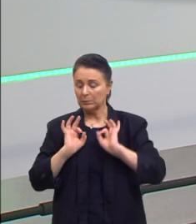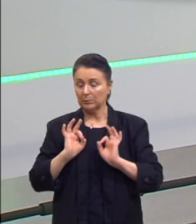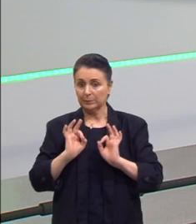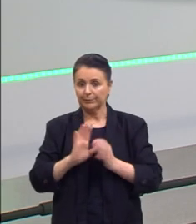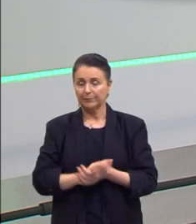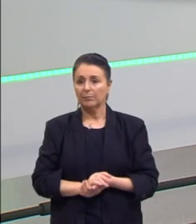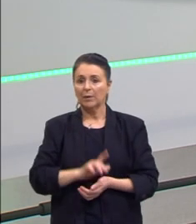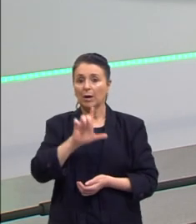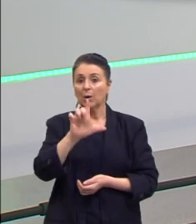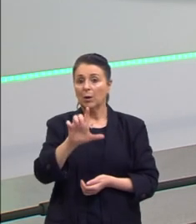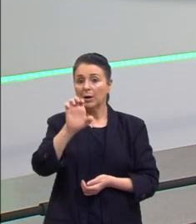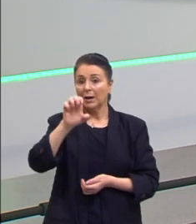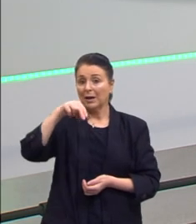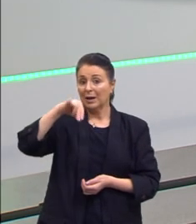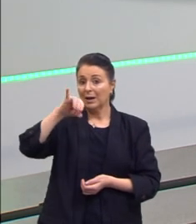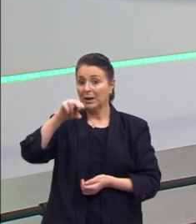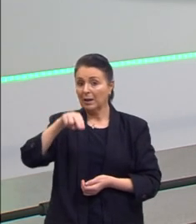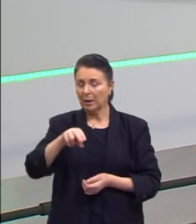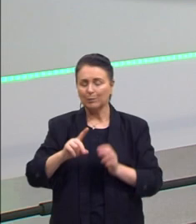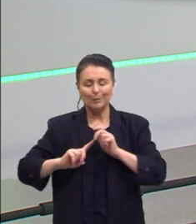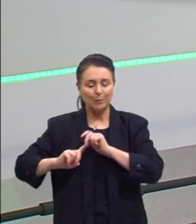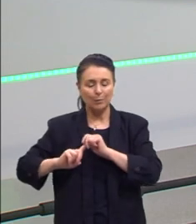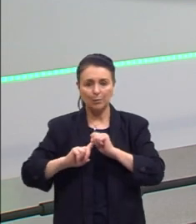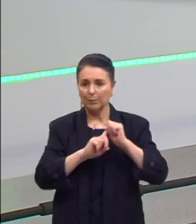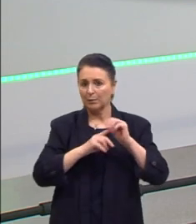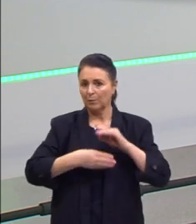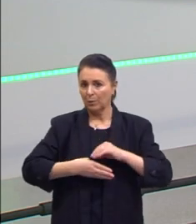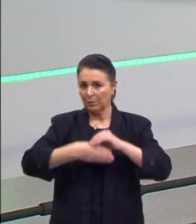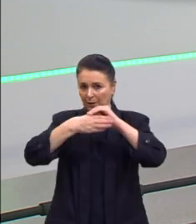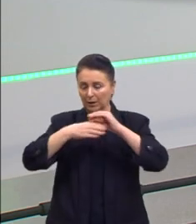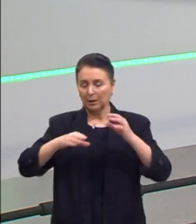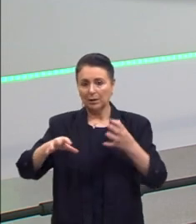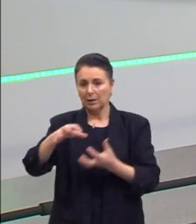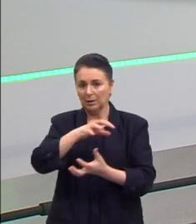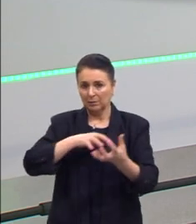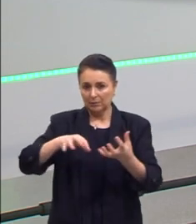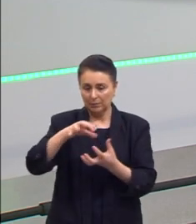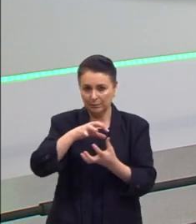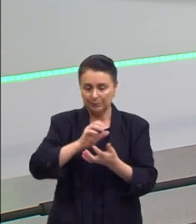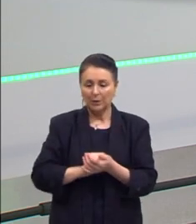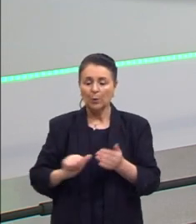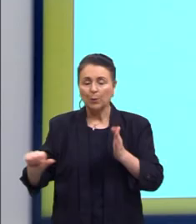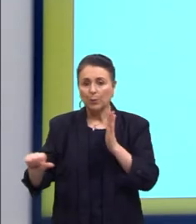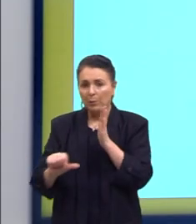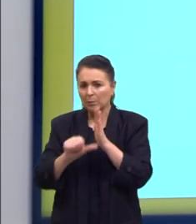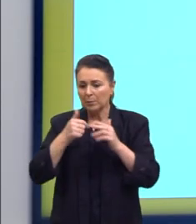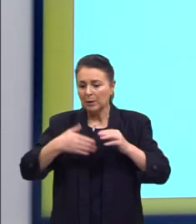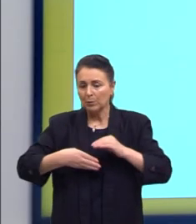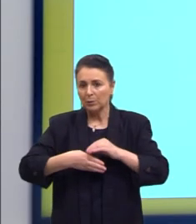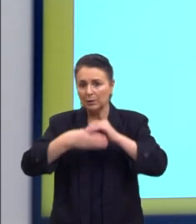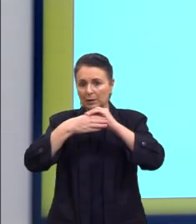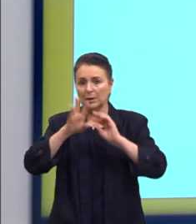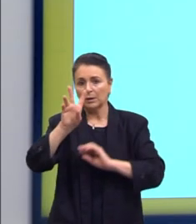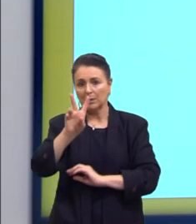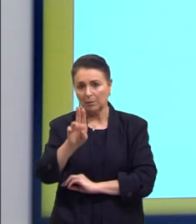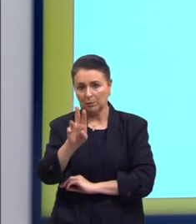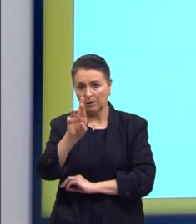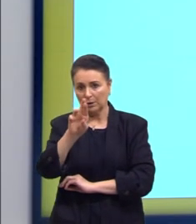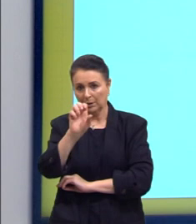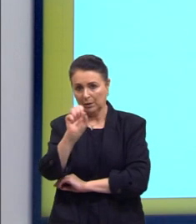Lenin, ele foi o principal líder da Revolução e ele foi o primeiro líder da União Soviética.